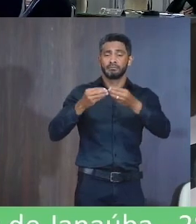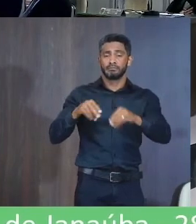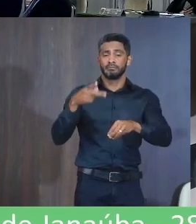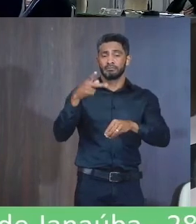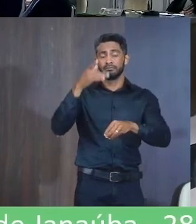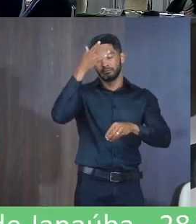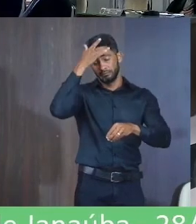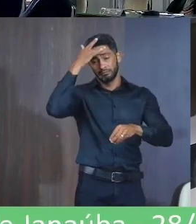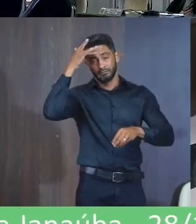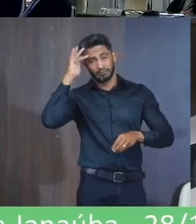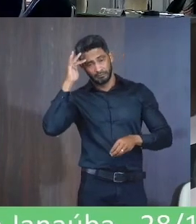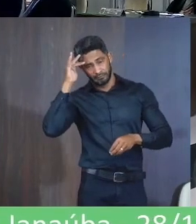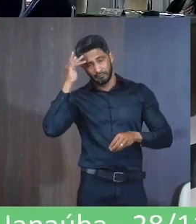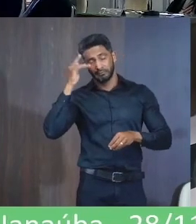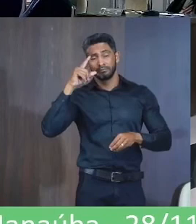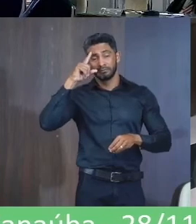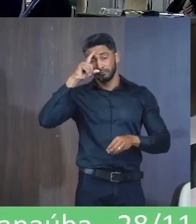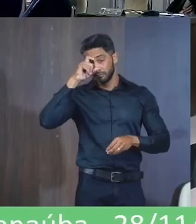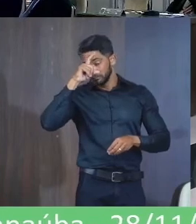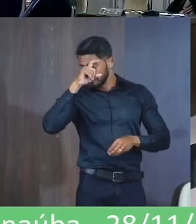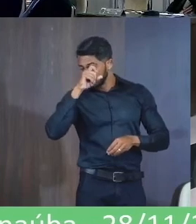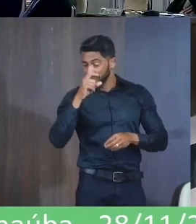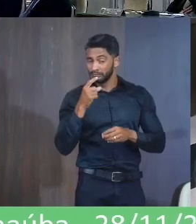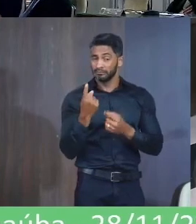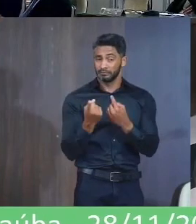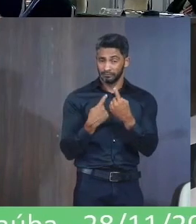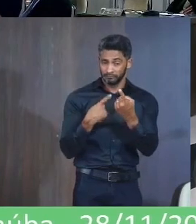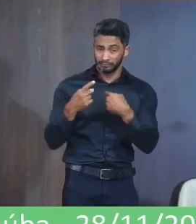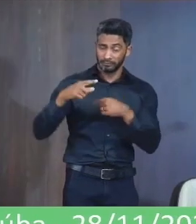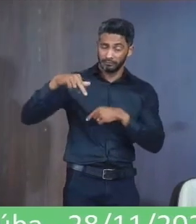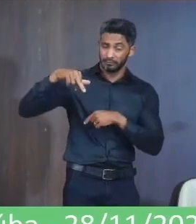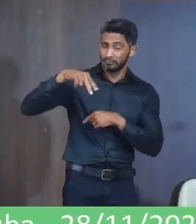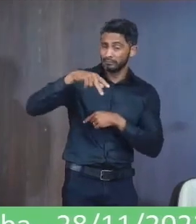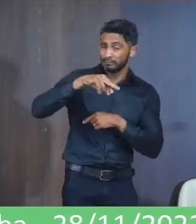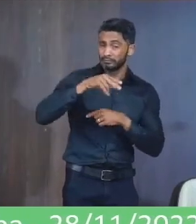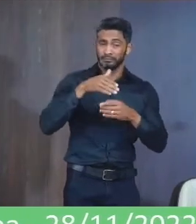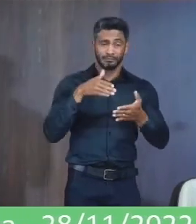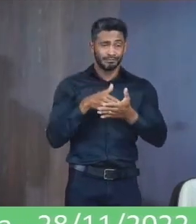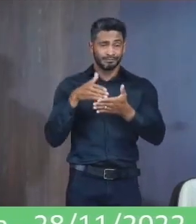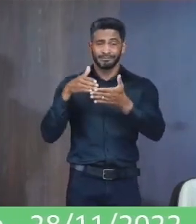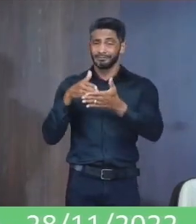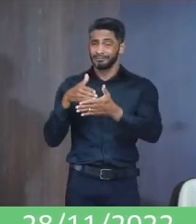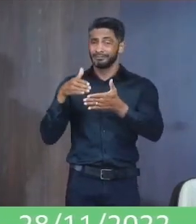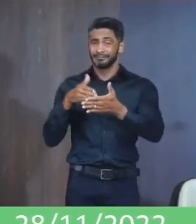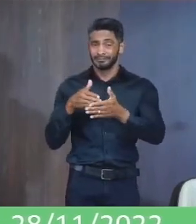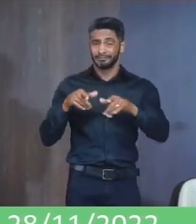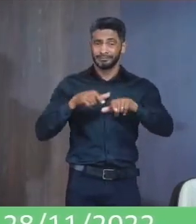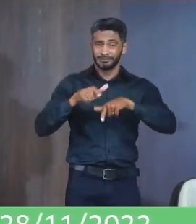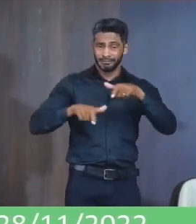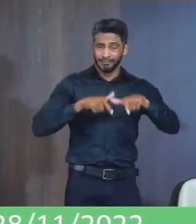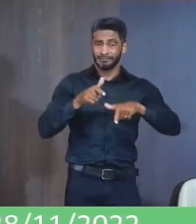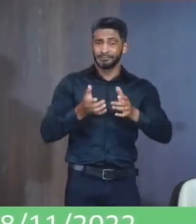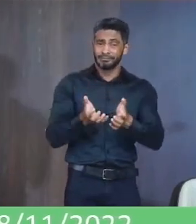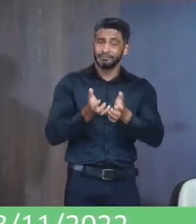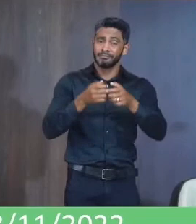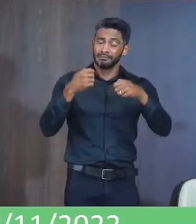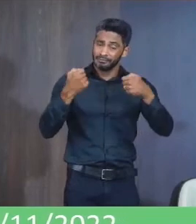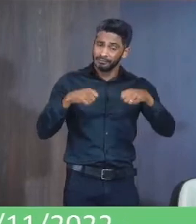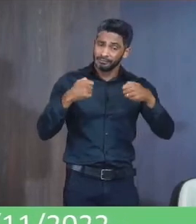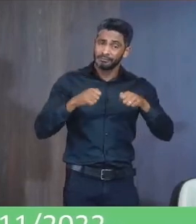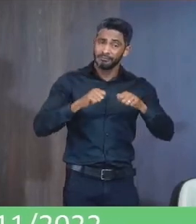melhorar A qualidade De trafegabilidade Dos veículos E pessoas Por esta via Não paventada O trabalho De patrulhamento Cascalamento Deve ser